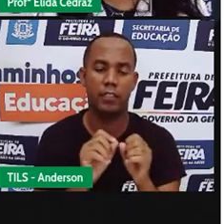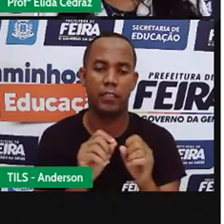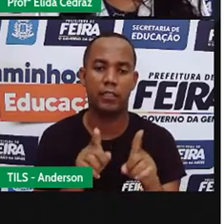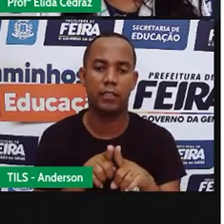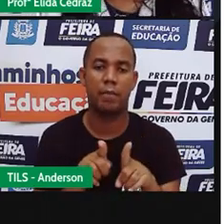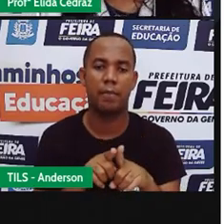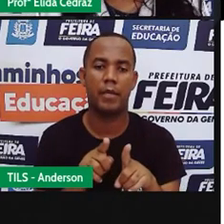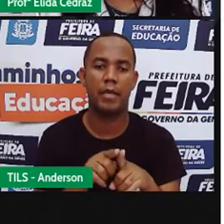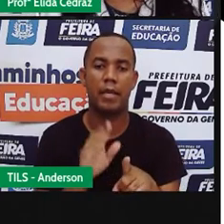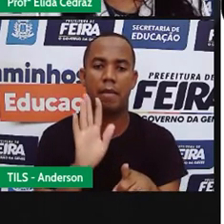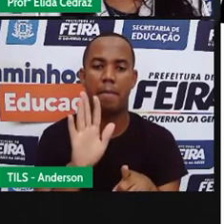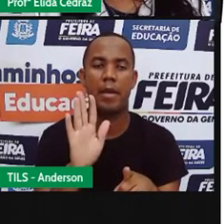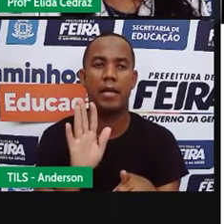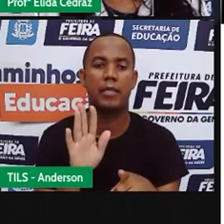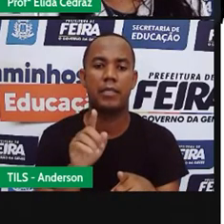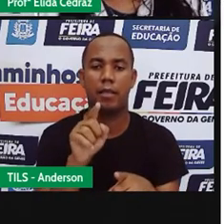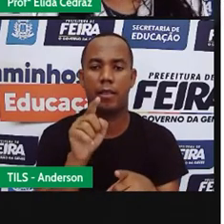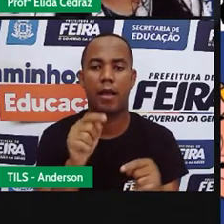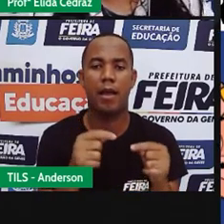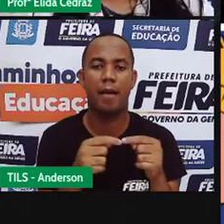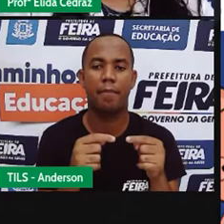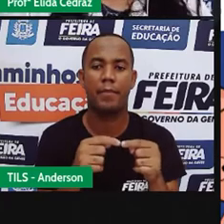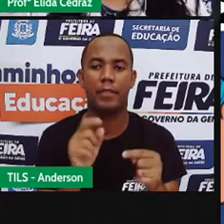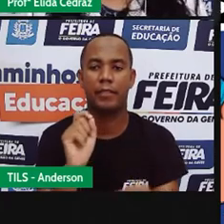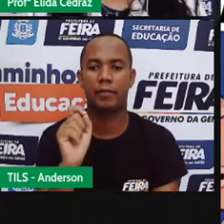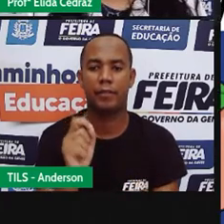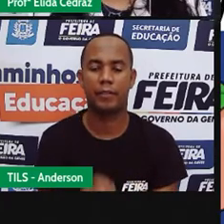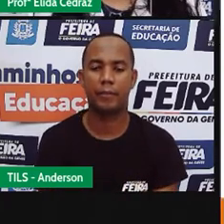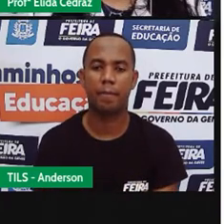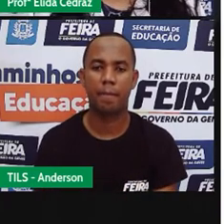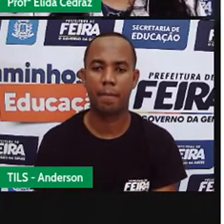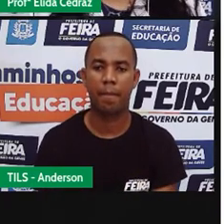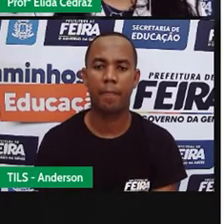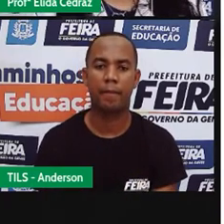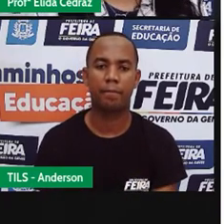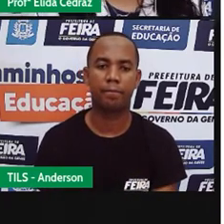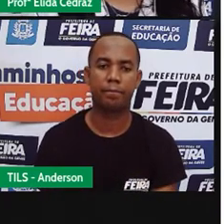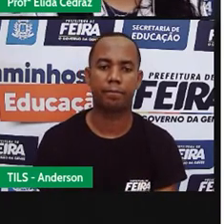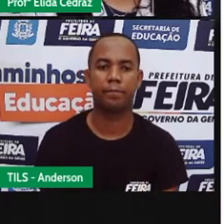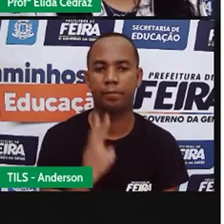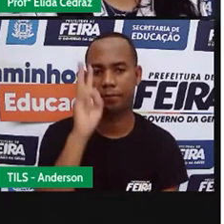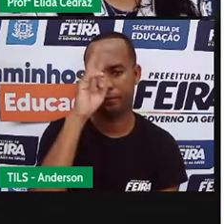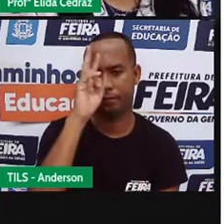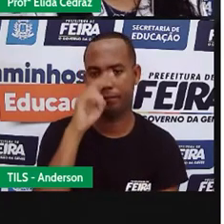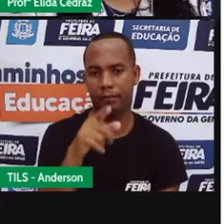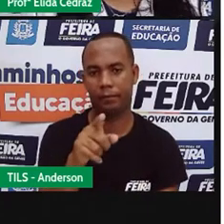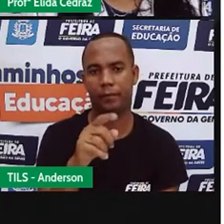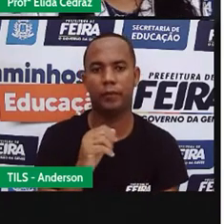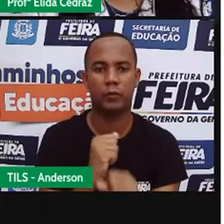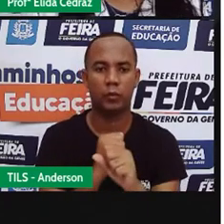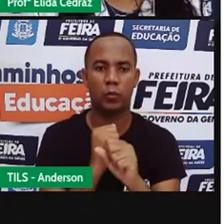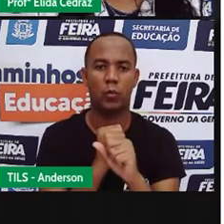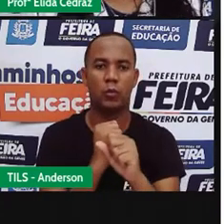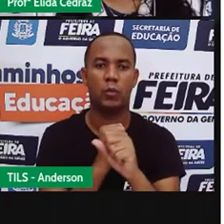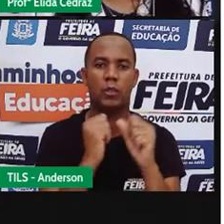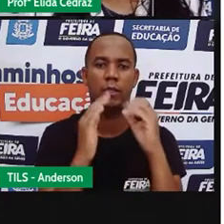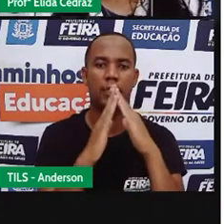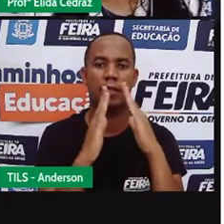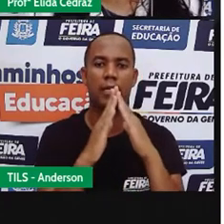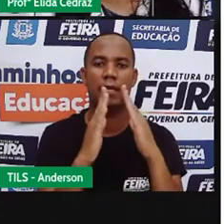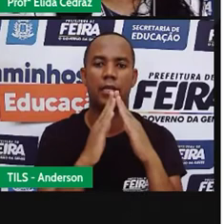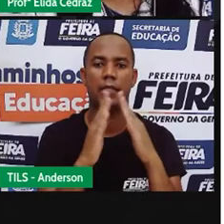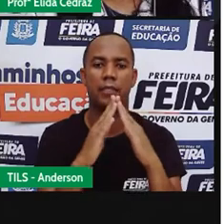outra significativa. Vamos lá. Os materiais utilizados em uma construção das casas